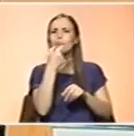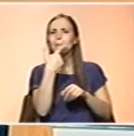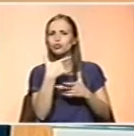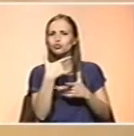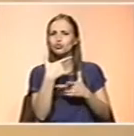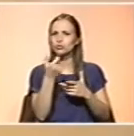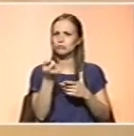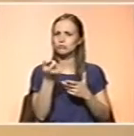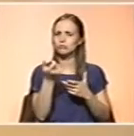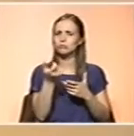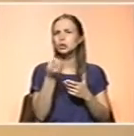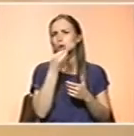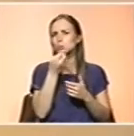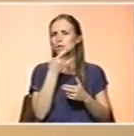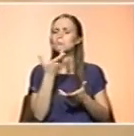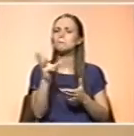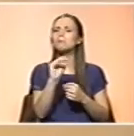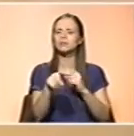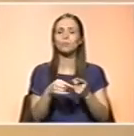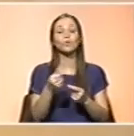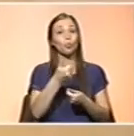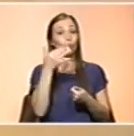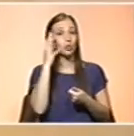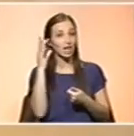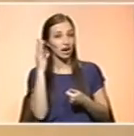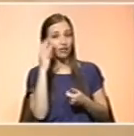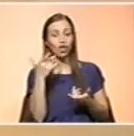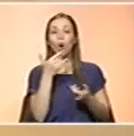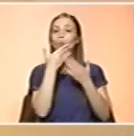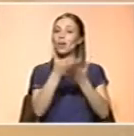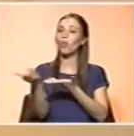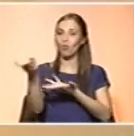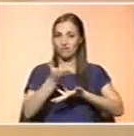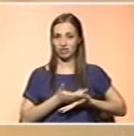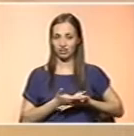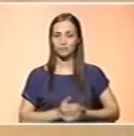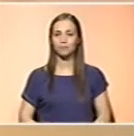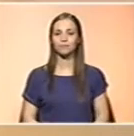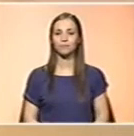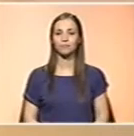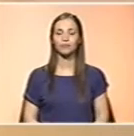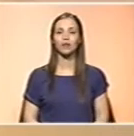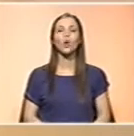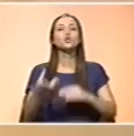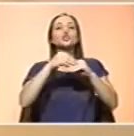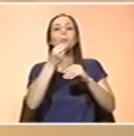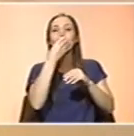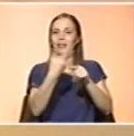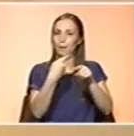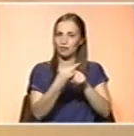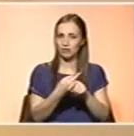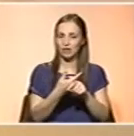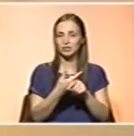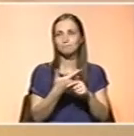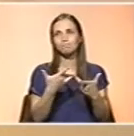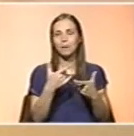Com certeza. Boa tarde, agradeço o convite que me foi endereçado. Os suplementos alimentares em Portugal